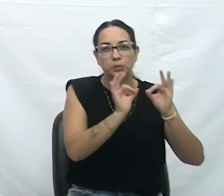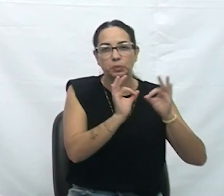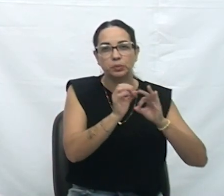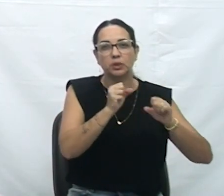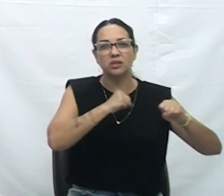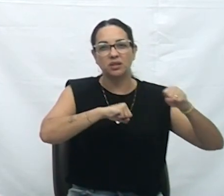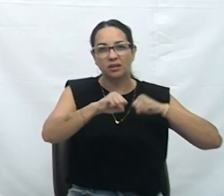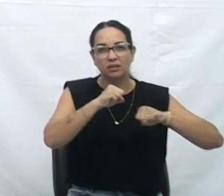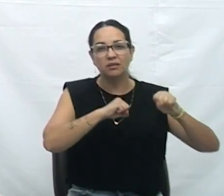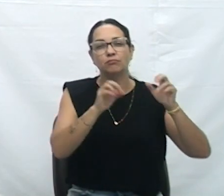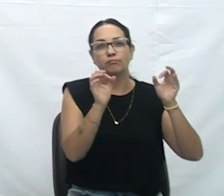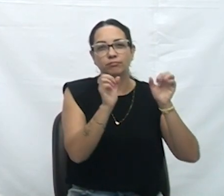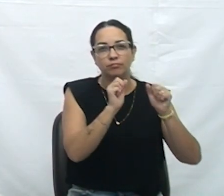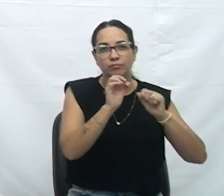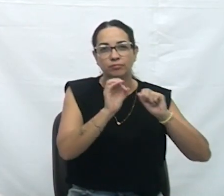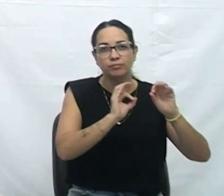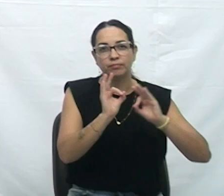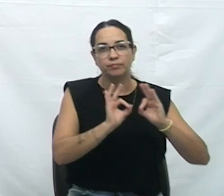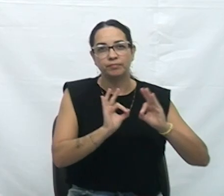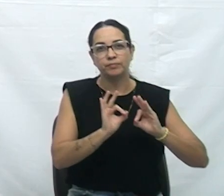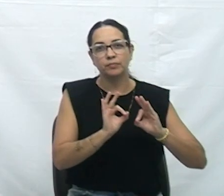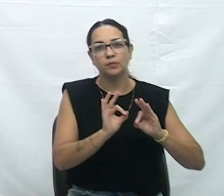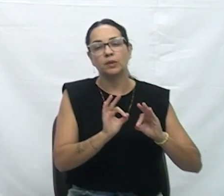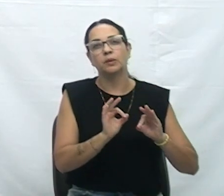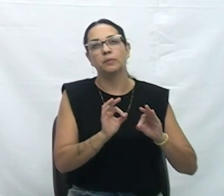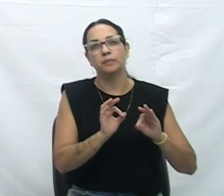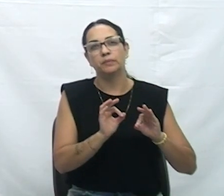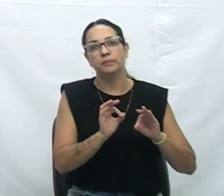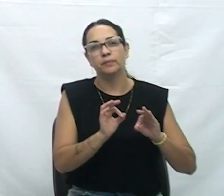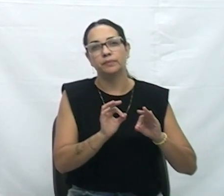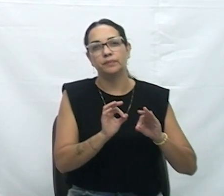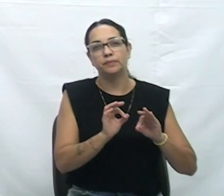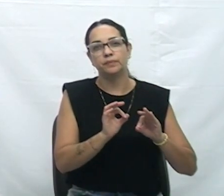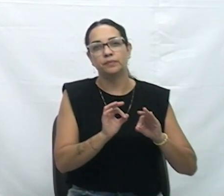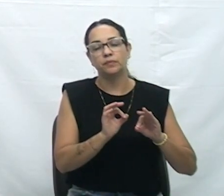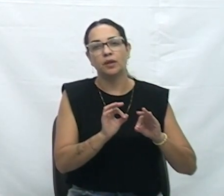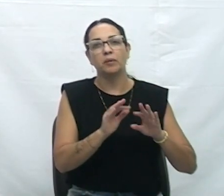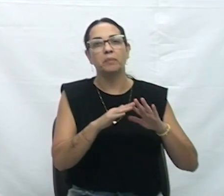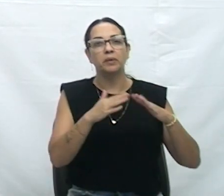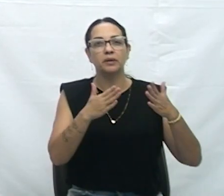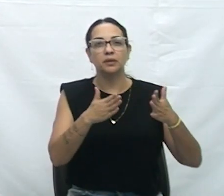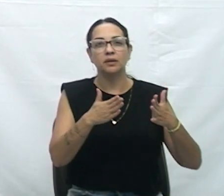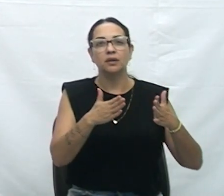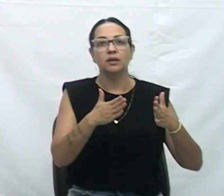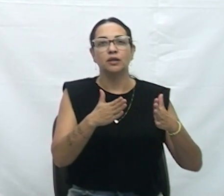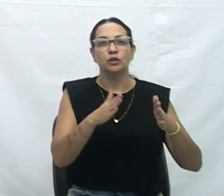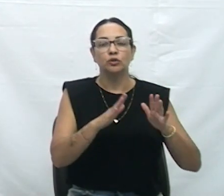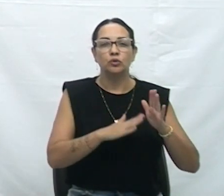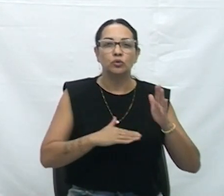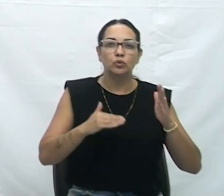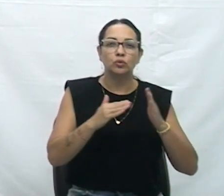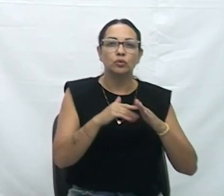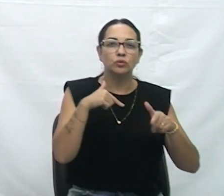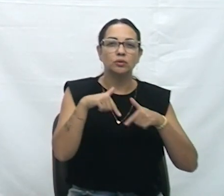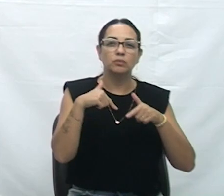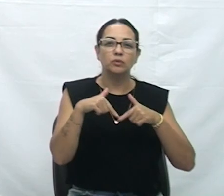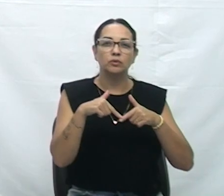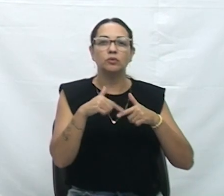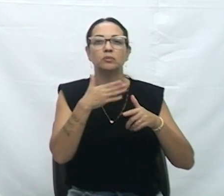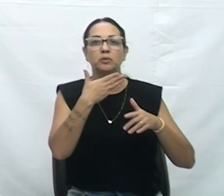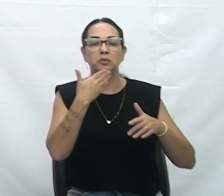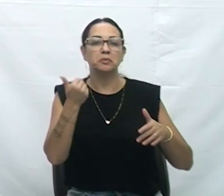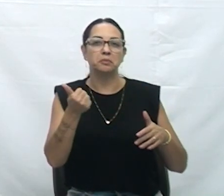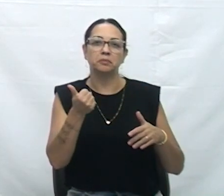para que realmente fosse a governança toda melhorada a partir destes pontos que foram